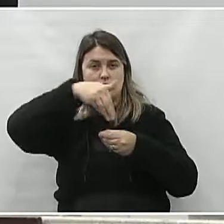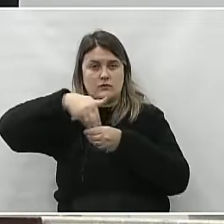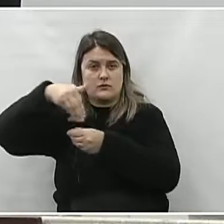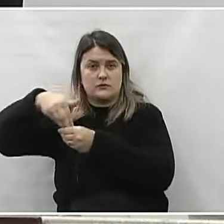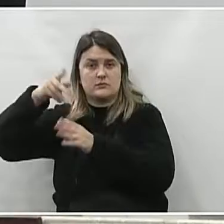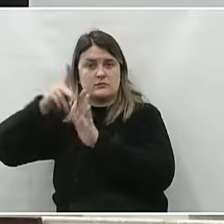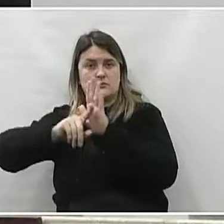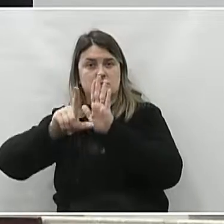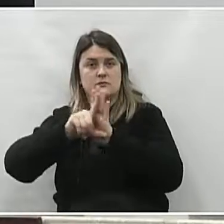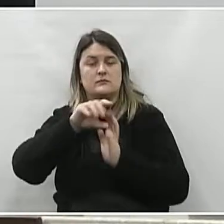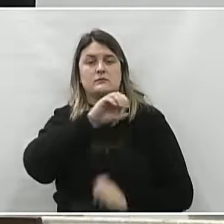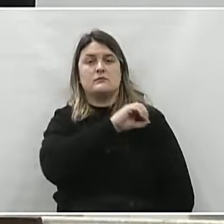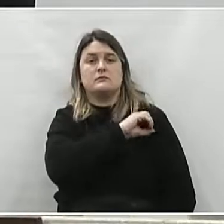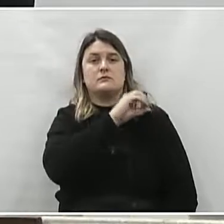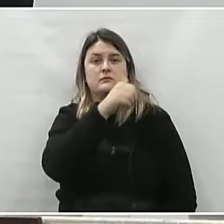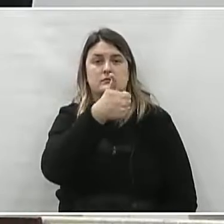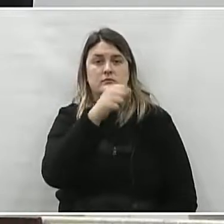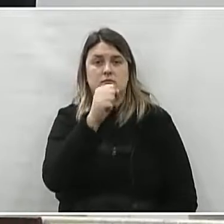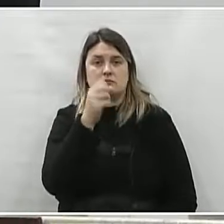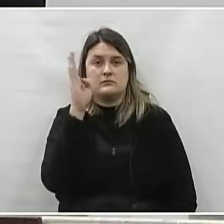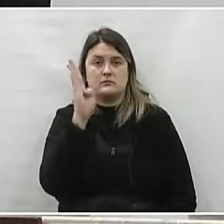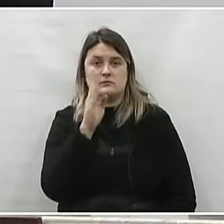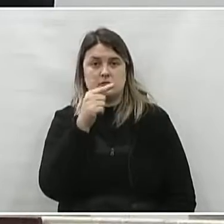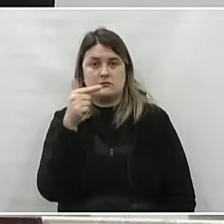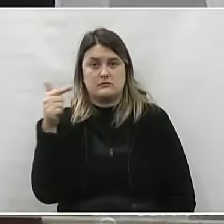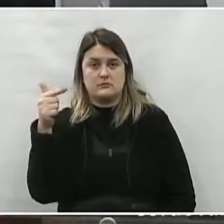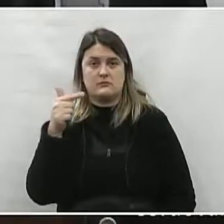de lei ordinária número 18 de 2022.